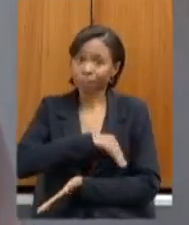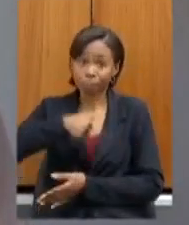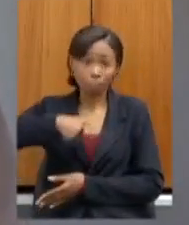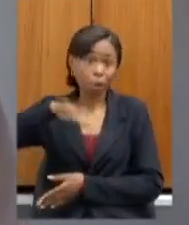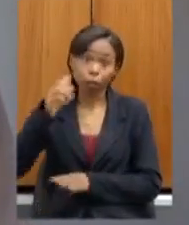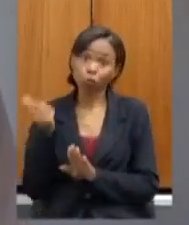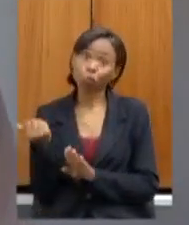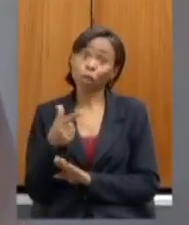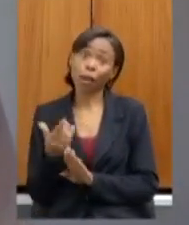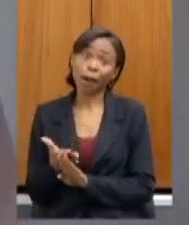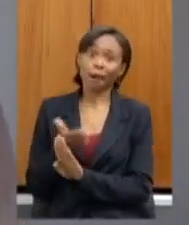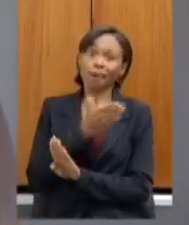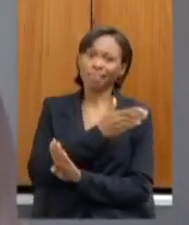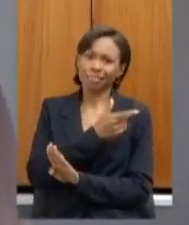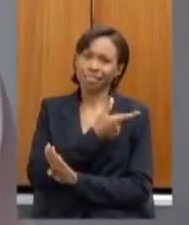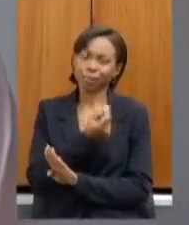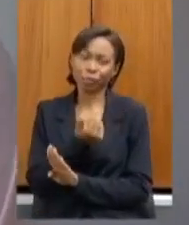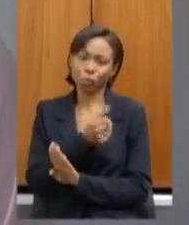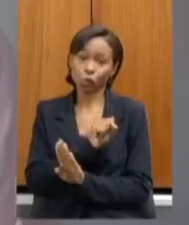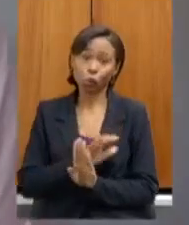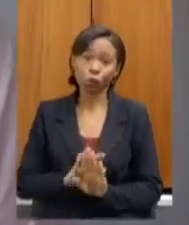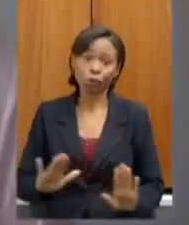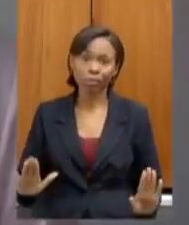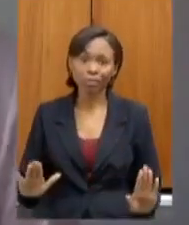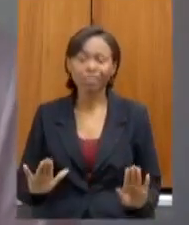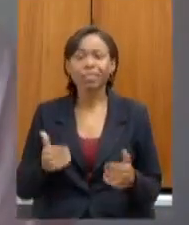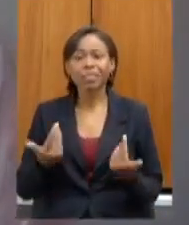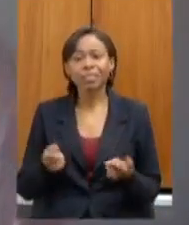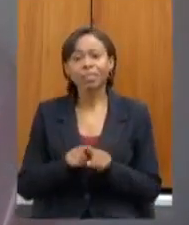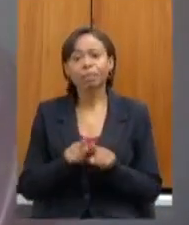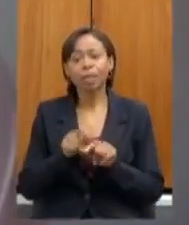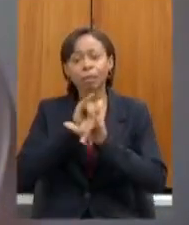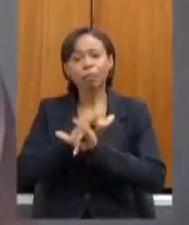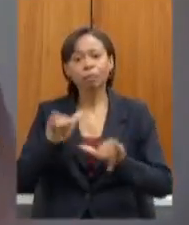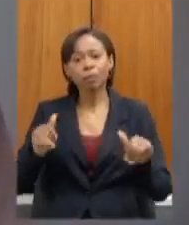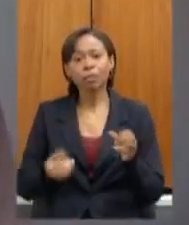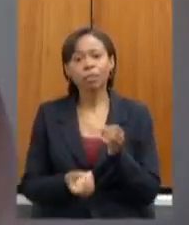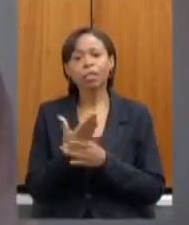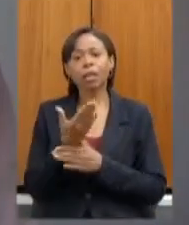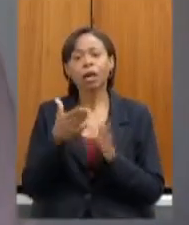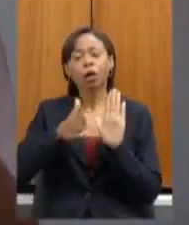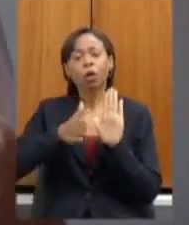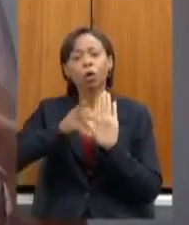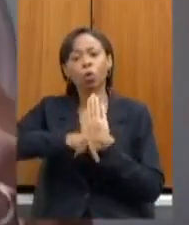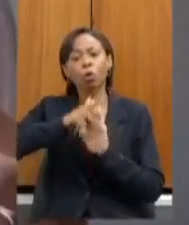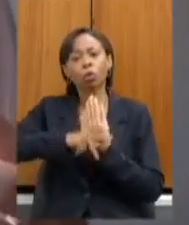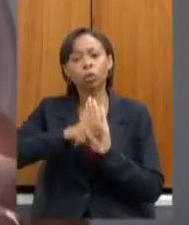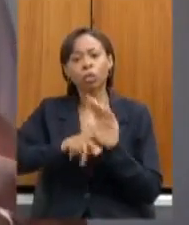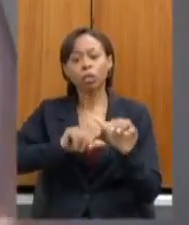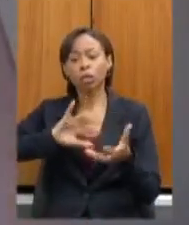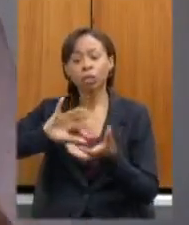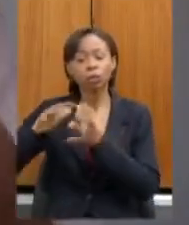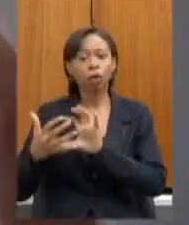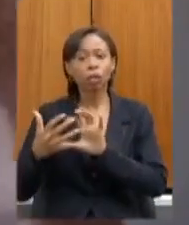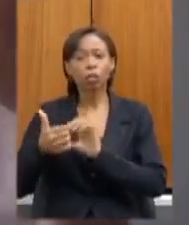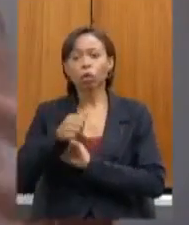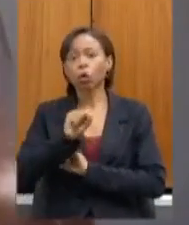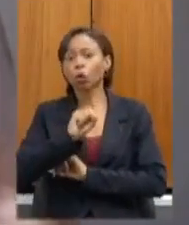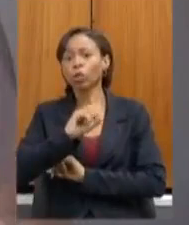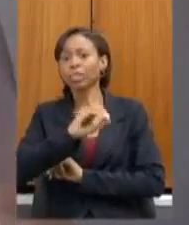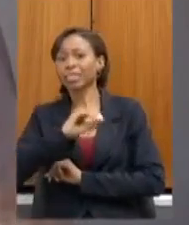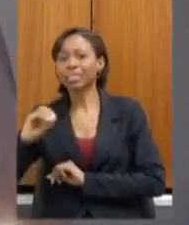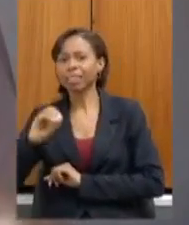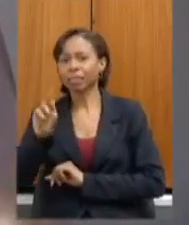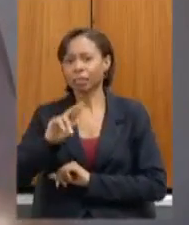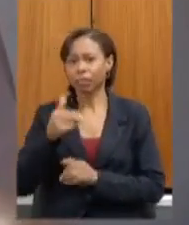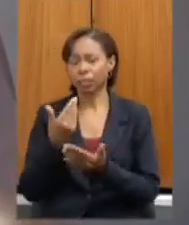né e anunciar um programa que fez a reforma em 800 escolas 120 milhões de